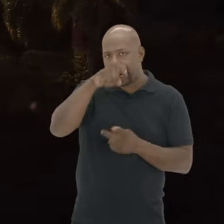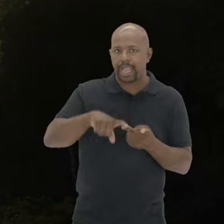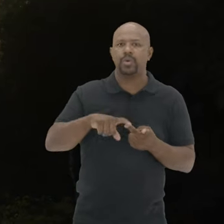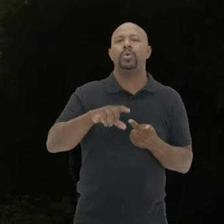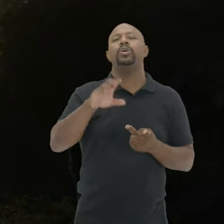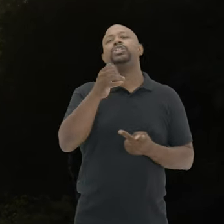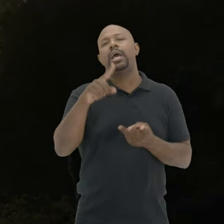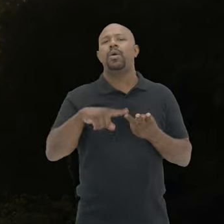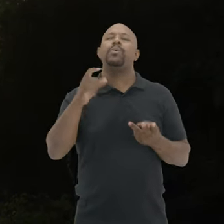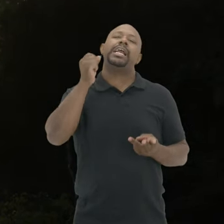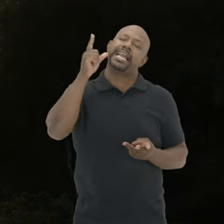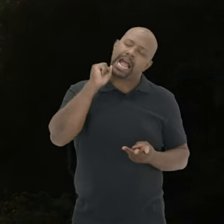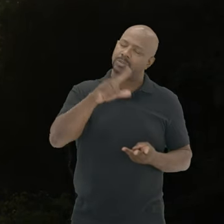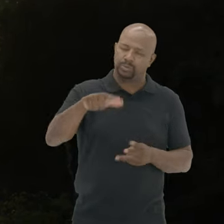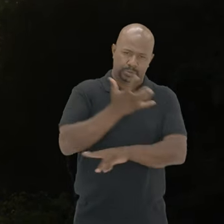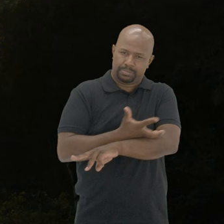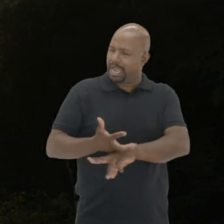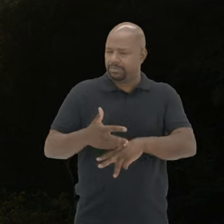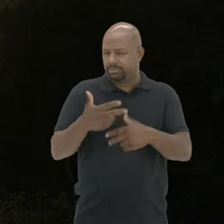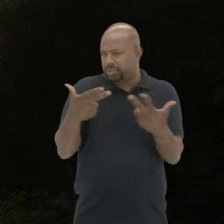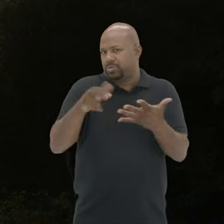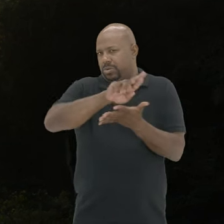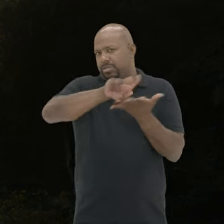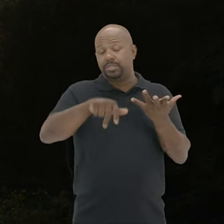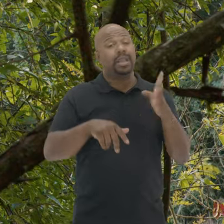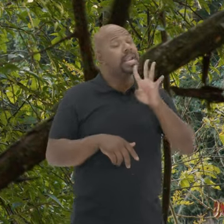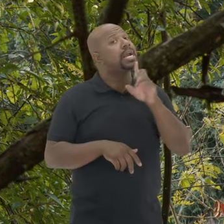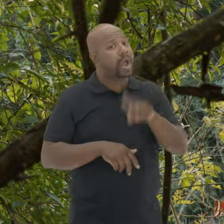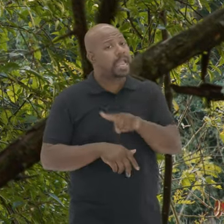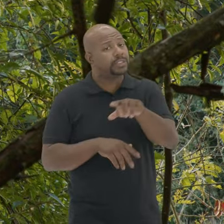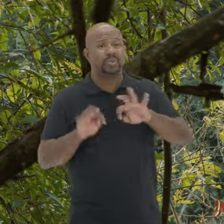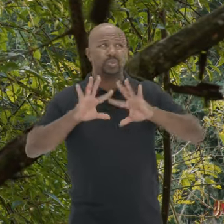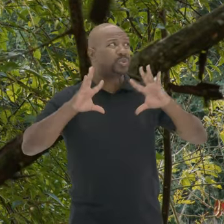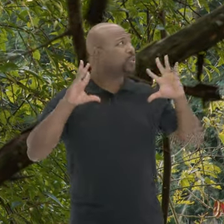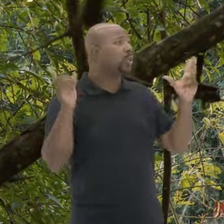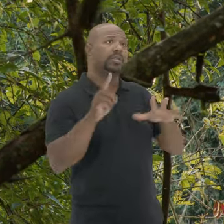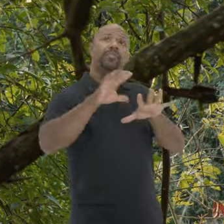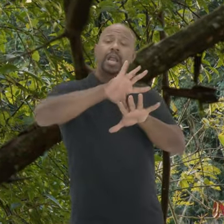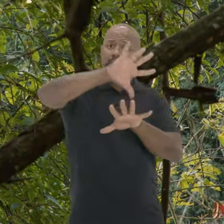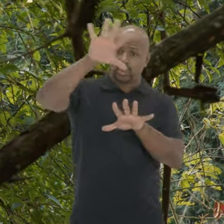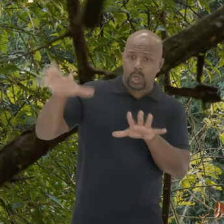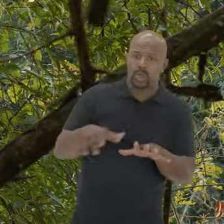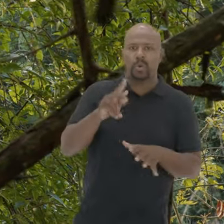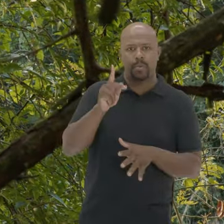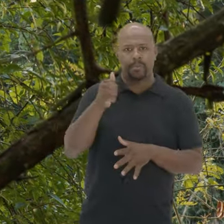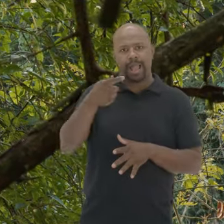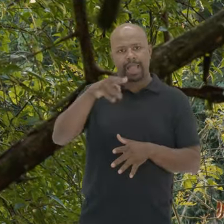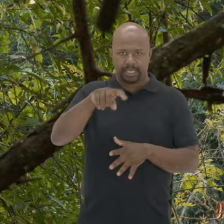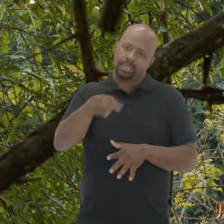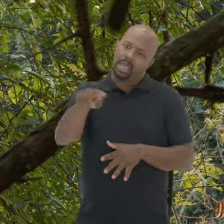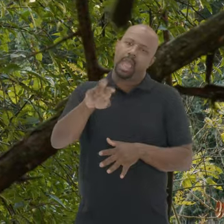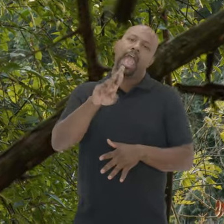Papagaio Charão Gatos do mato Essas coisas É o legal é isso Toda a área Que fica no entorno Do